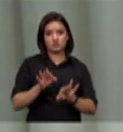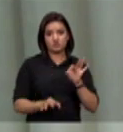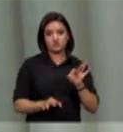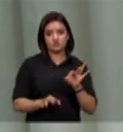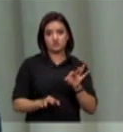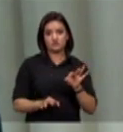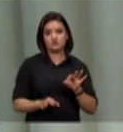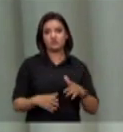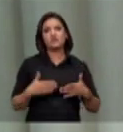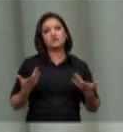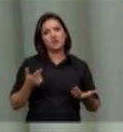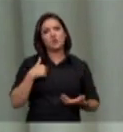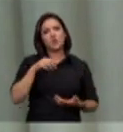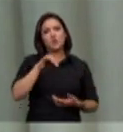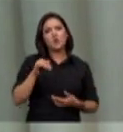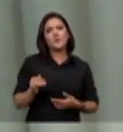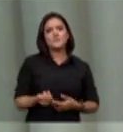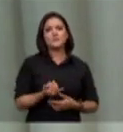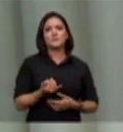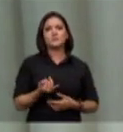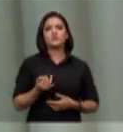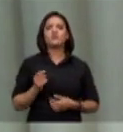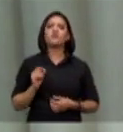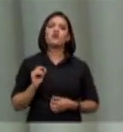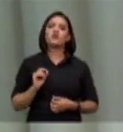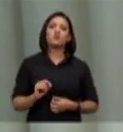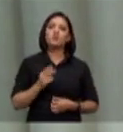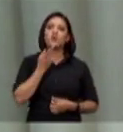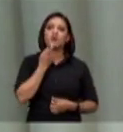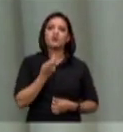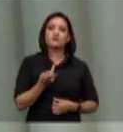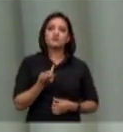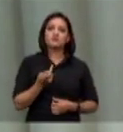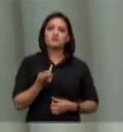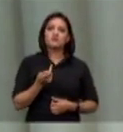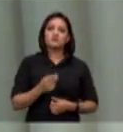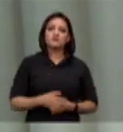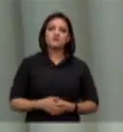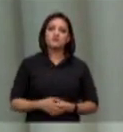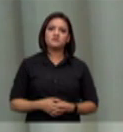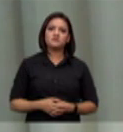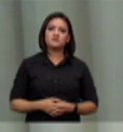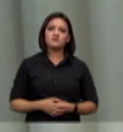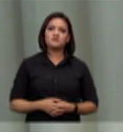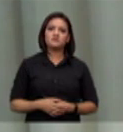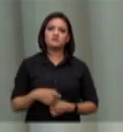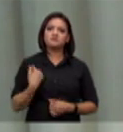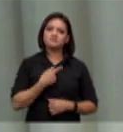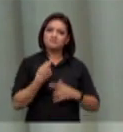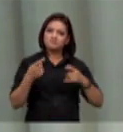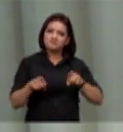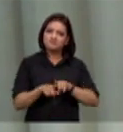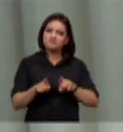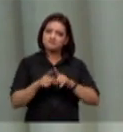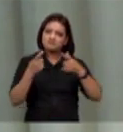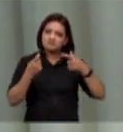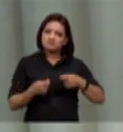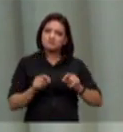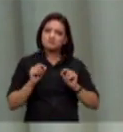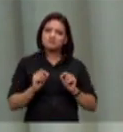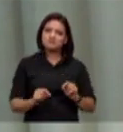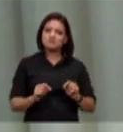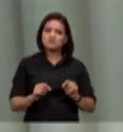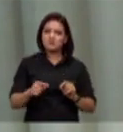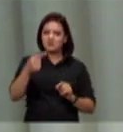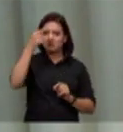então aproveito o senhor ministro Barroso para dizer que também precisamos ter um olhar para